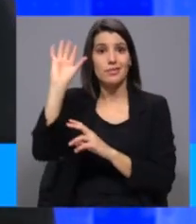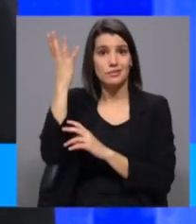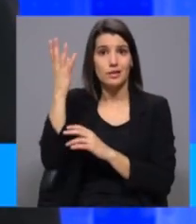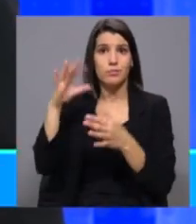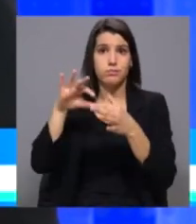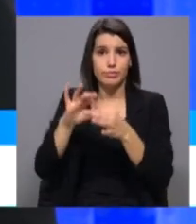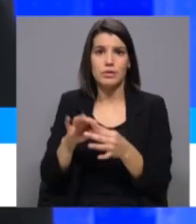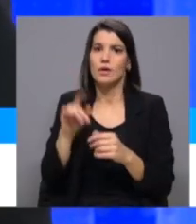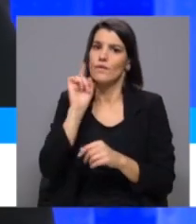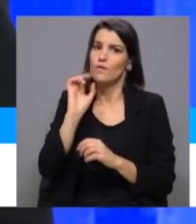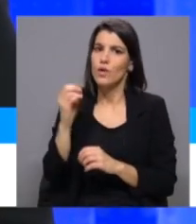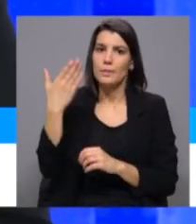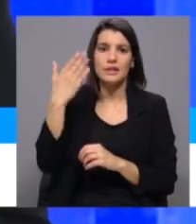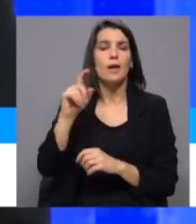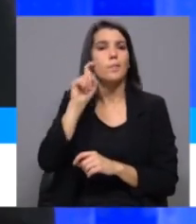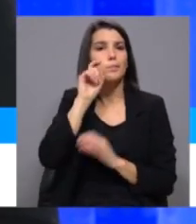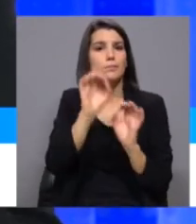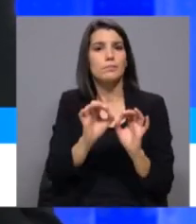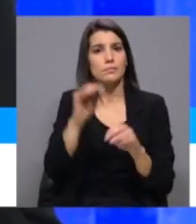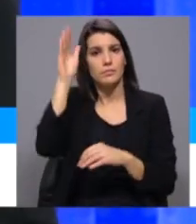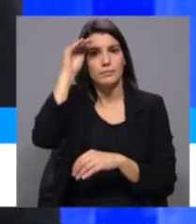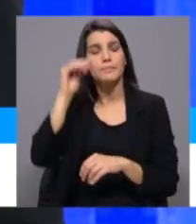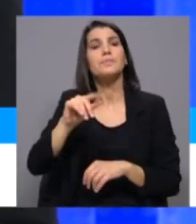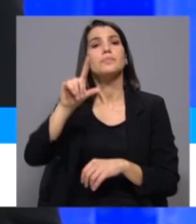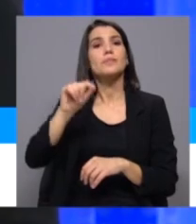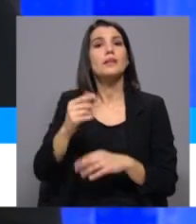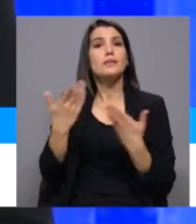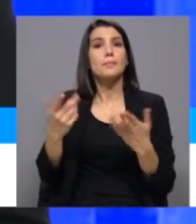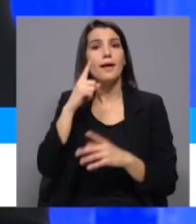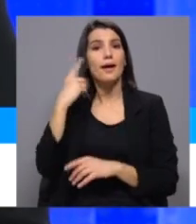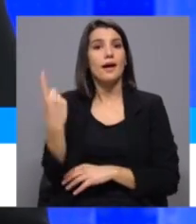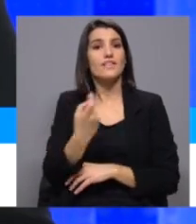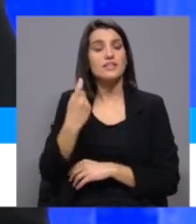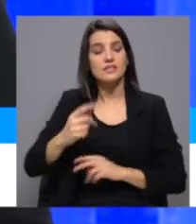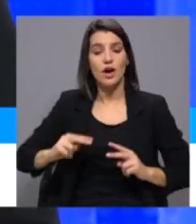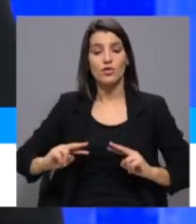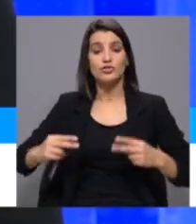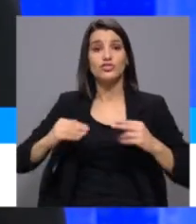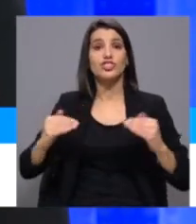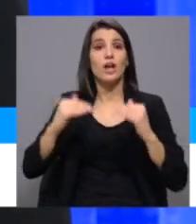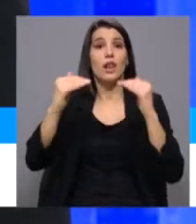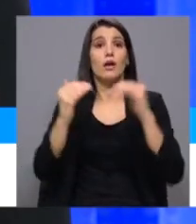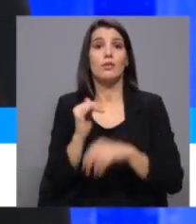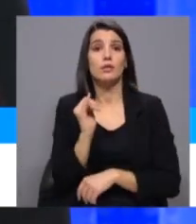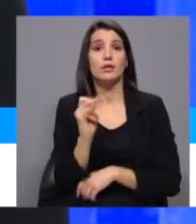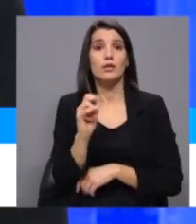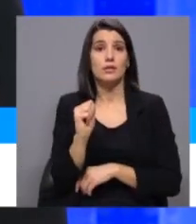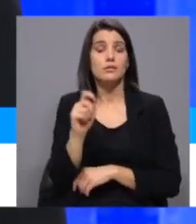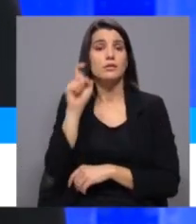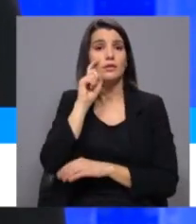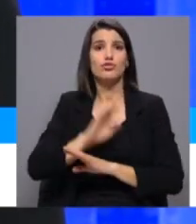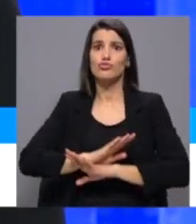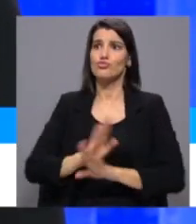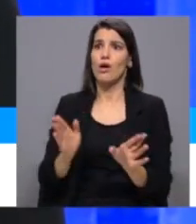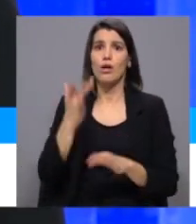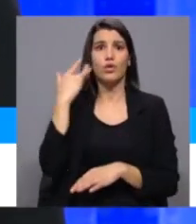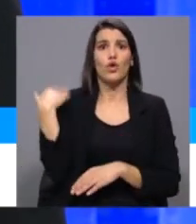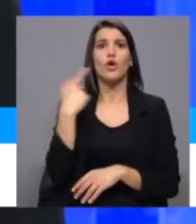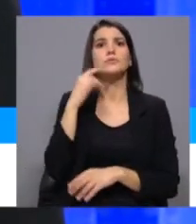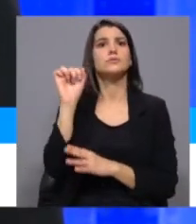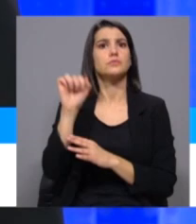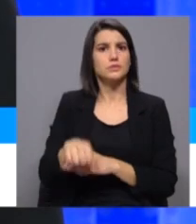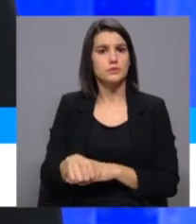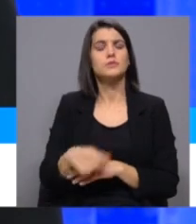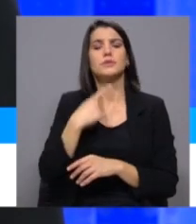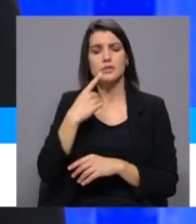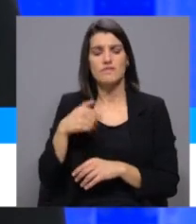fundamentais e de proteção animal, foi não só a revisão dos escalões do IRS, e já tínhamos essa garantia por parte de António Costa, que